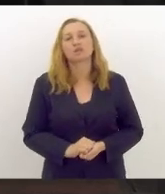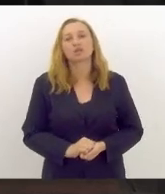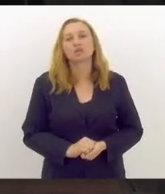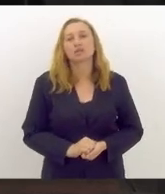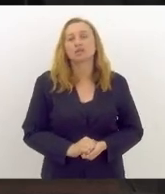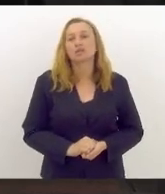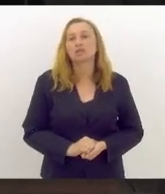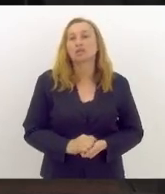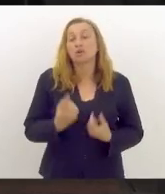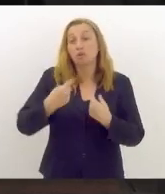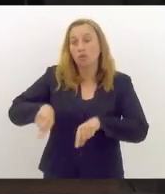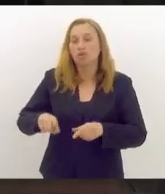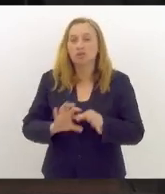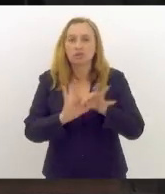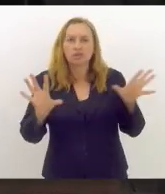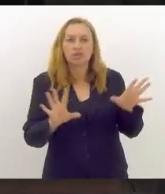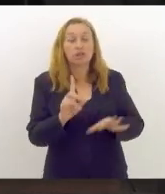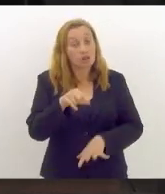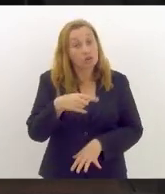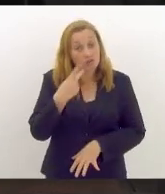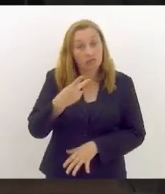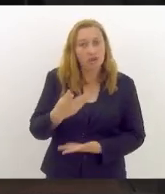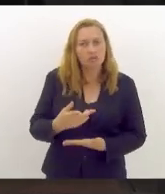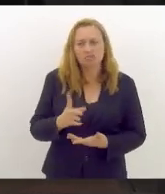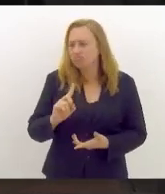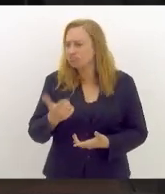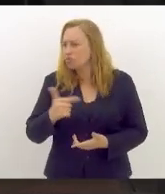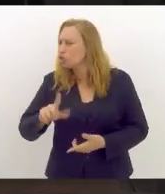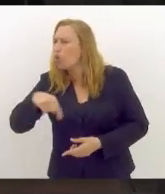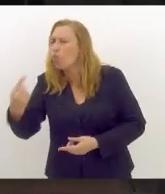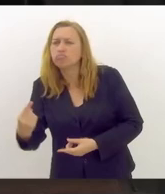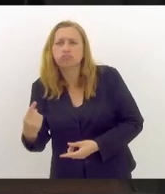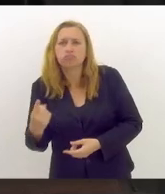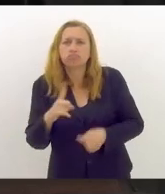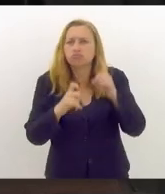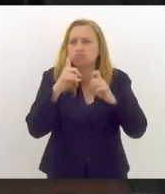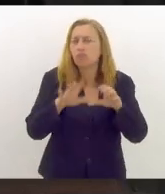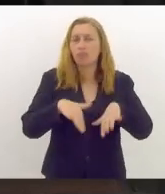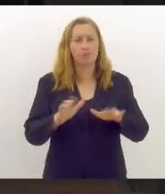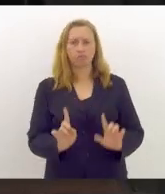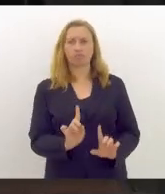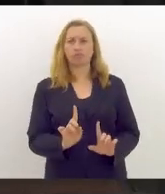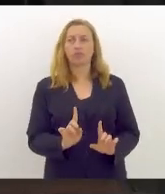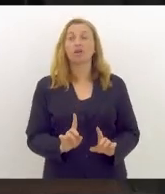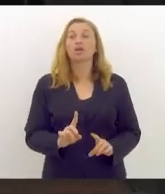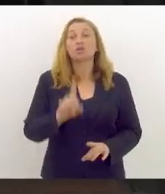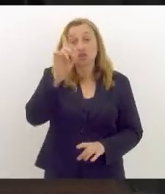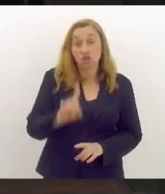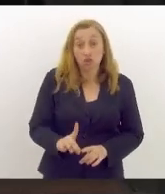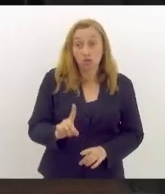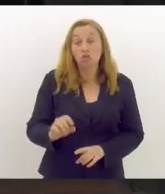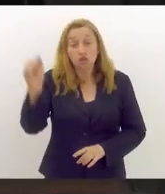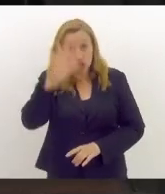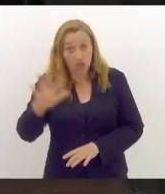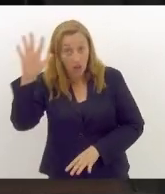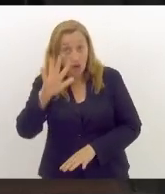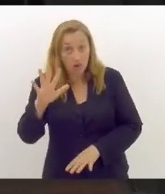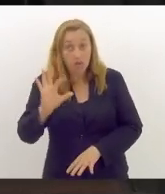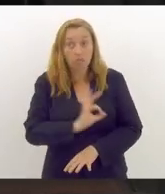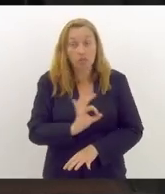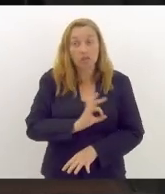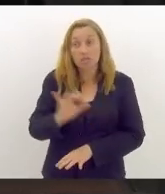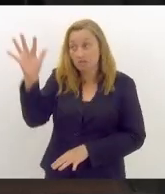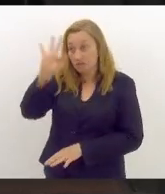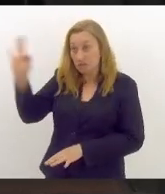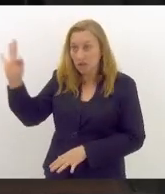antidemocráticos. É disso que se trata. Não tem outra expressão. Por isso que o diretor-geral da Polícia Rodoviária Federal